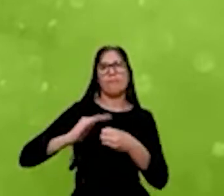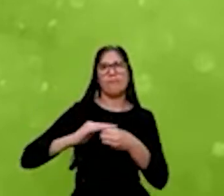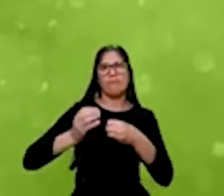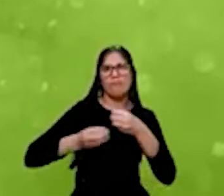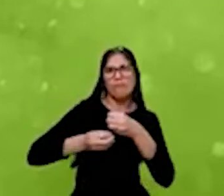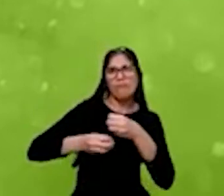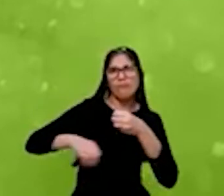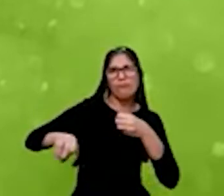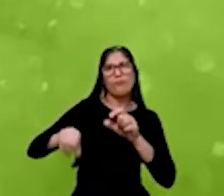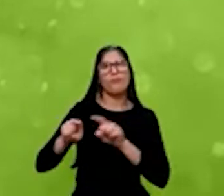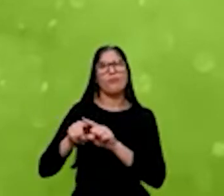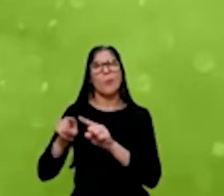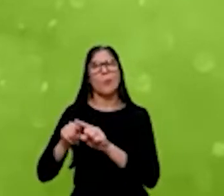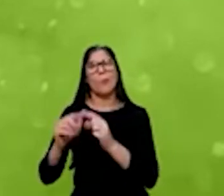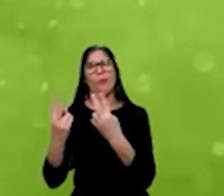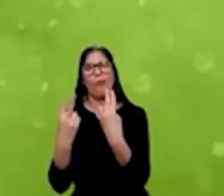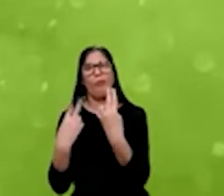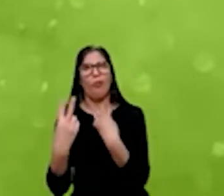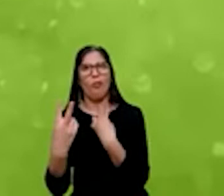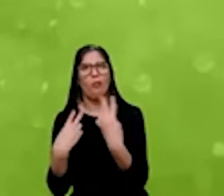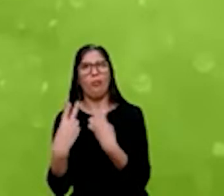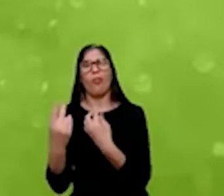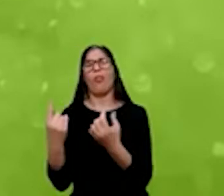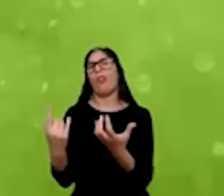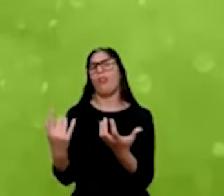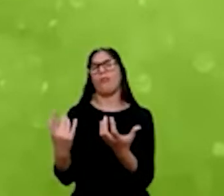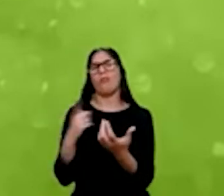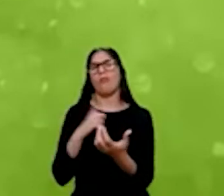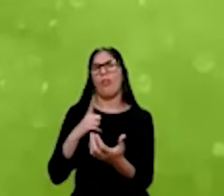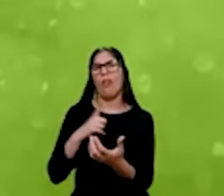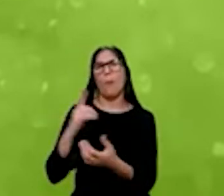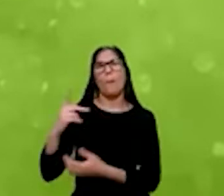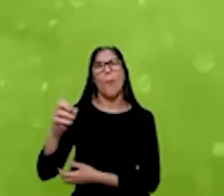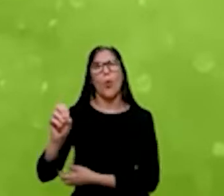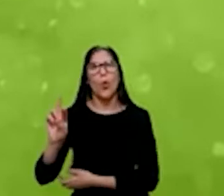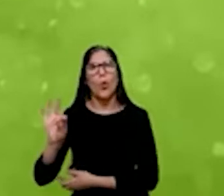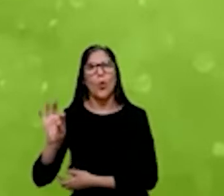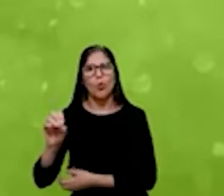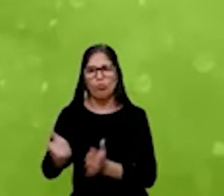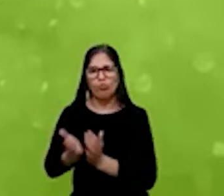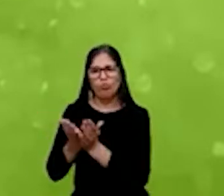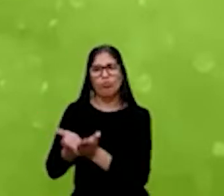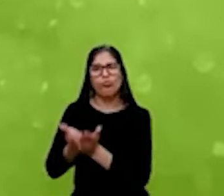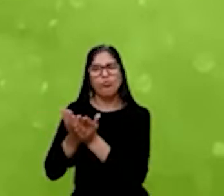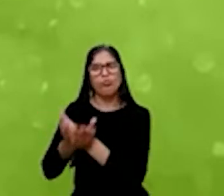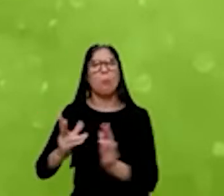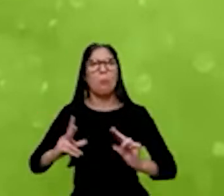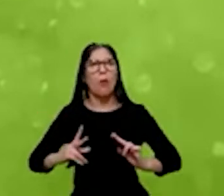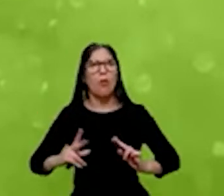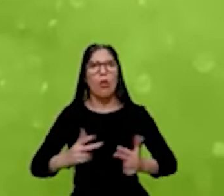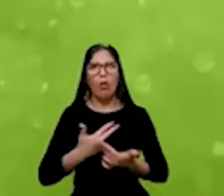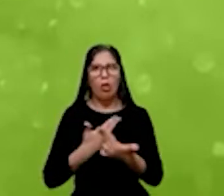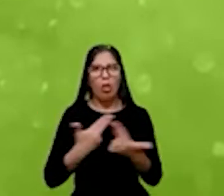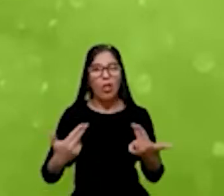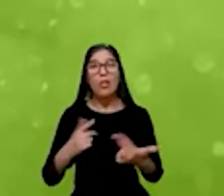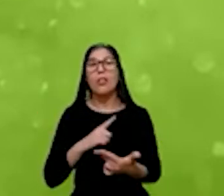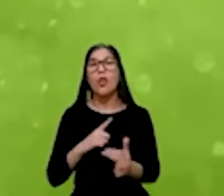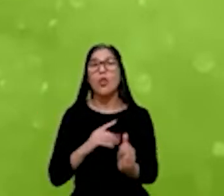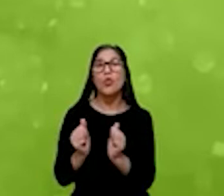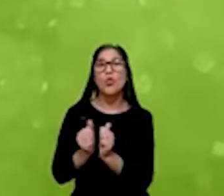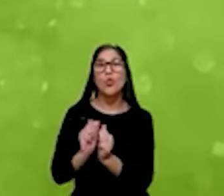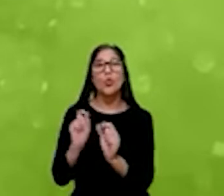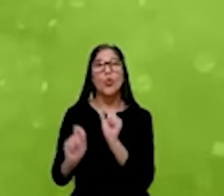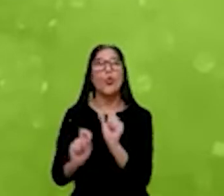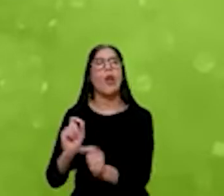na área de rodovias, ferrovias, portos, as privatizações, tudo isso em conjunto com o balanço de crédito.